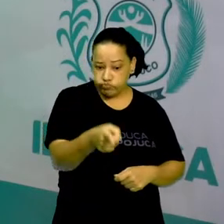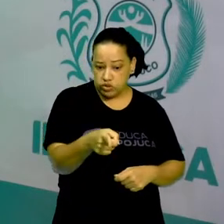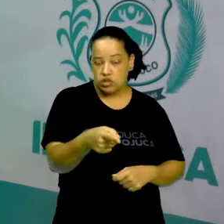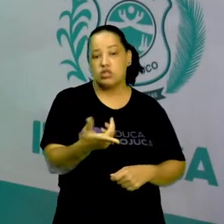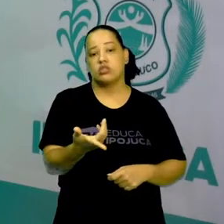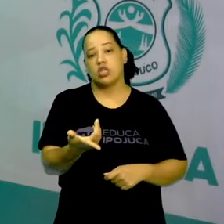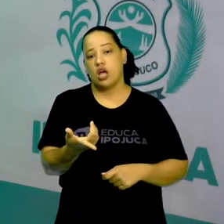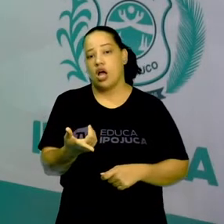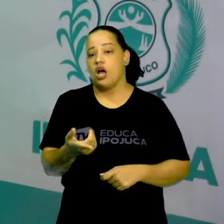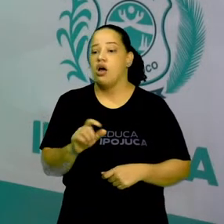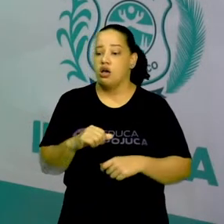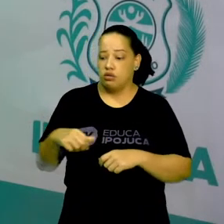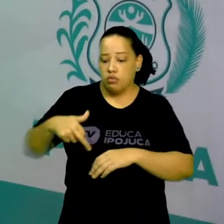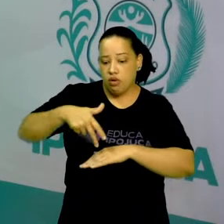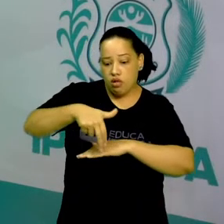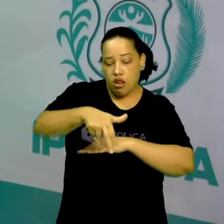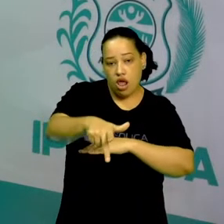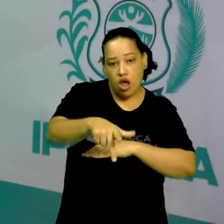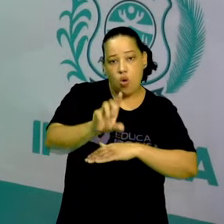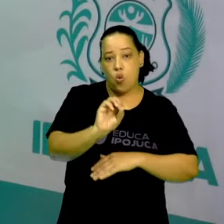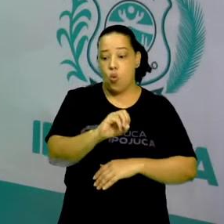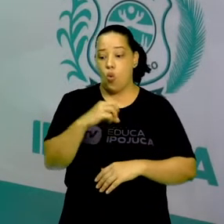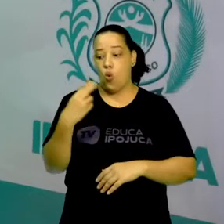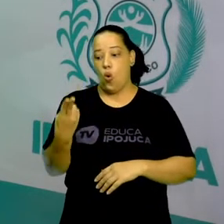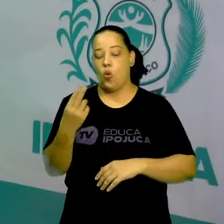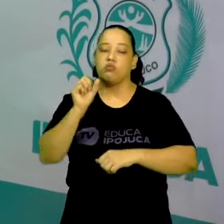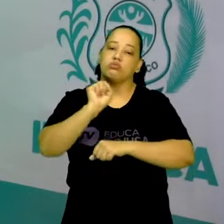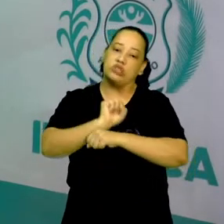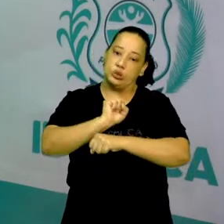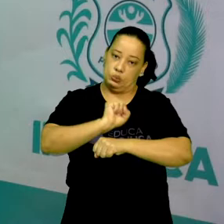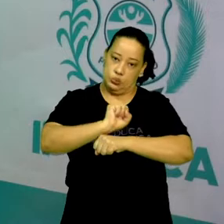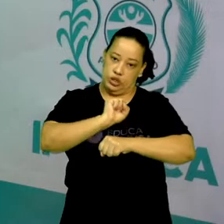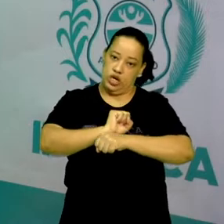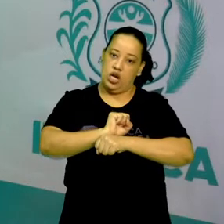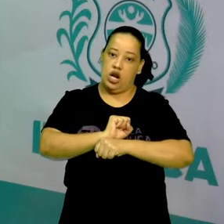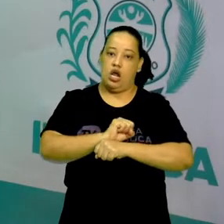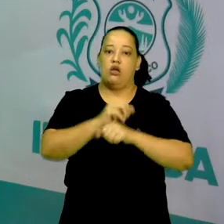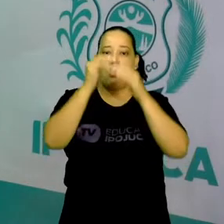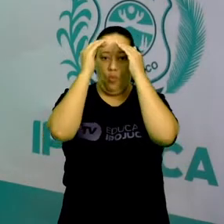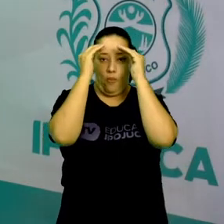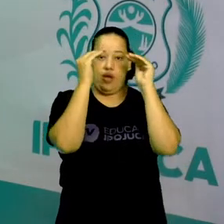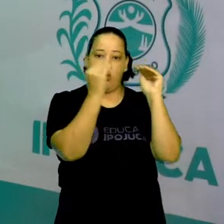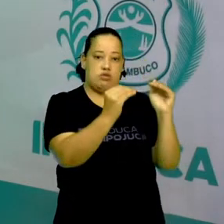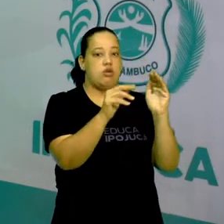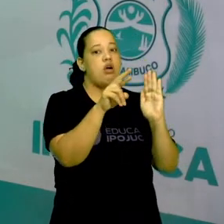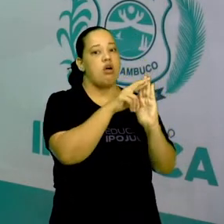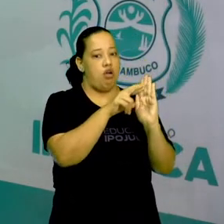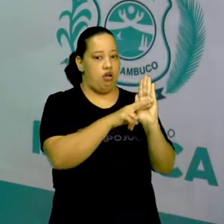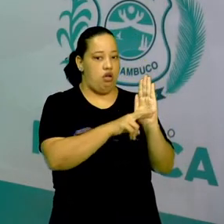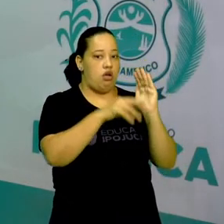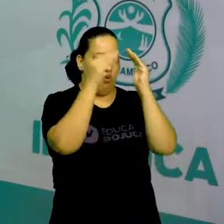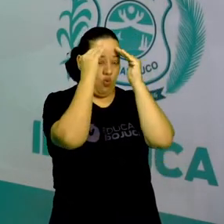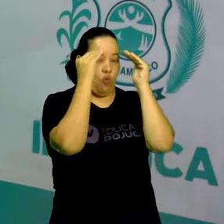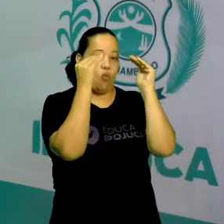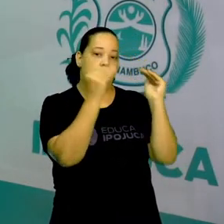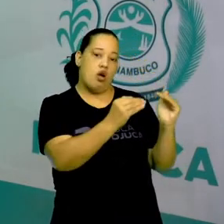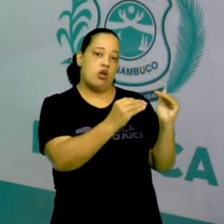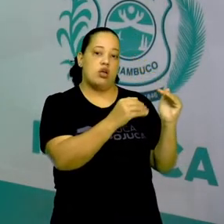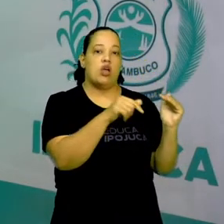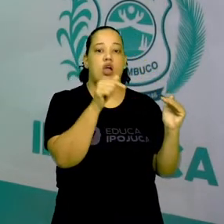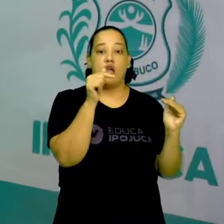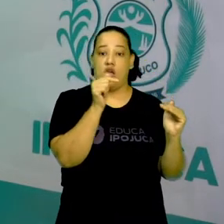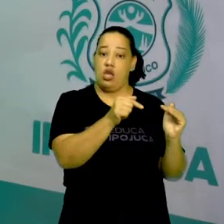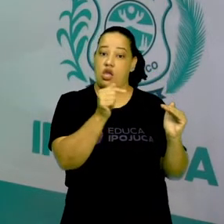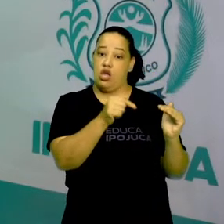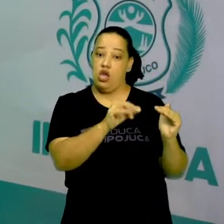e quando devemos esperar. Então, obedeça as regras de trânsito indicadas pelos